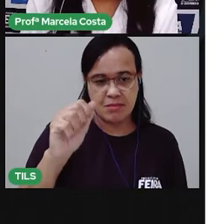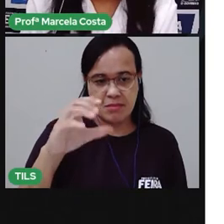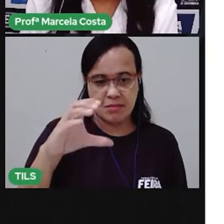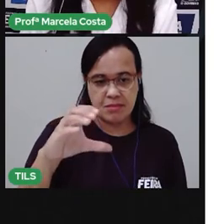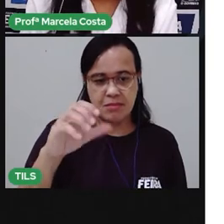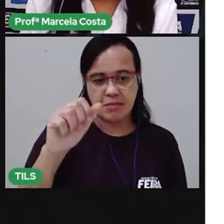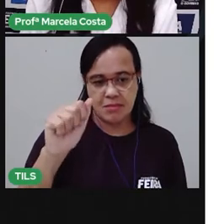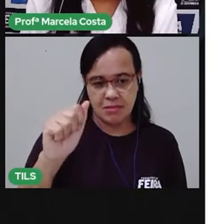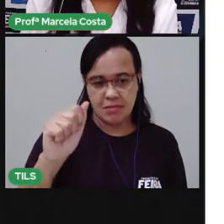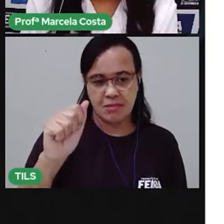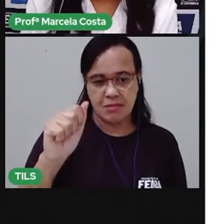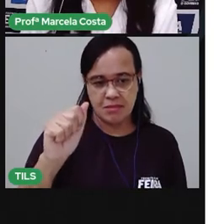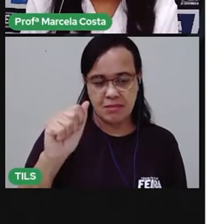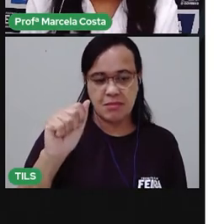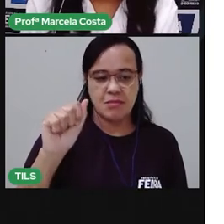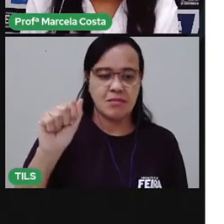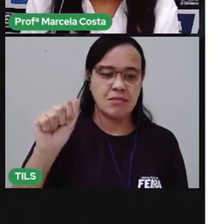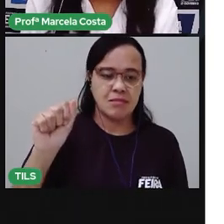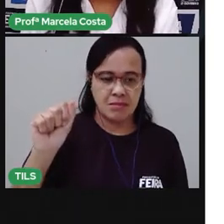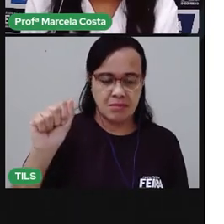Letra A. Ka.